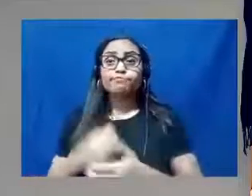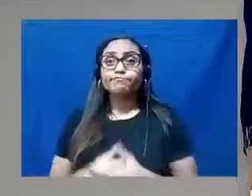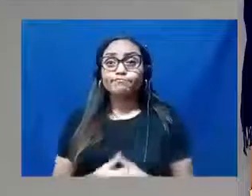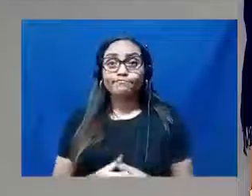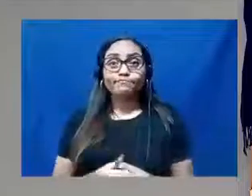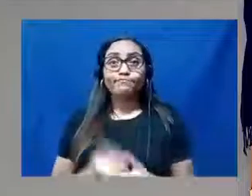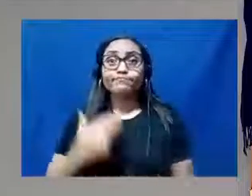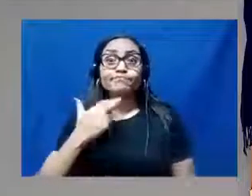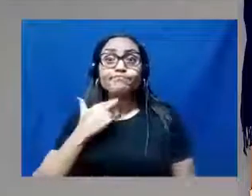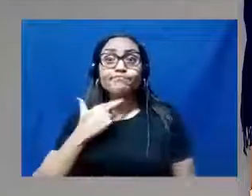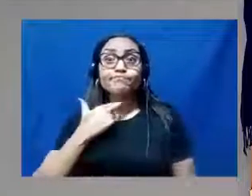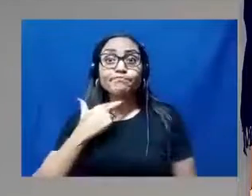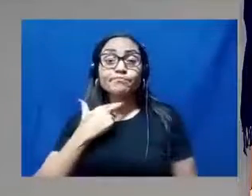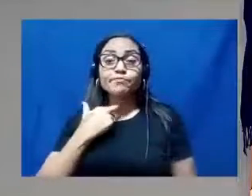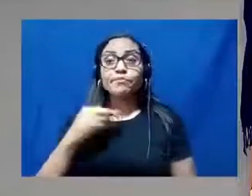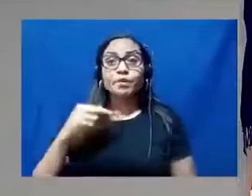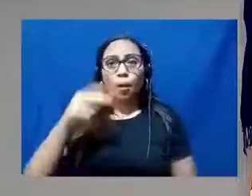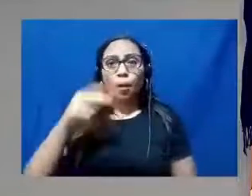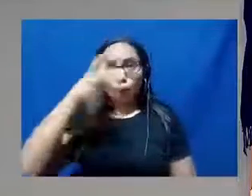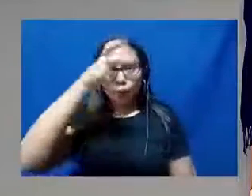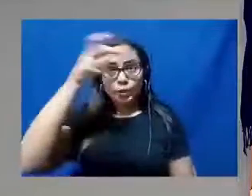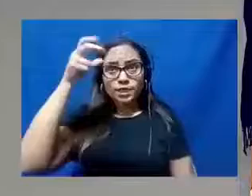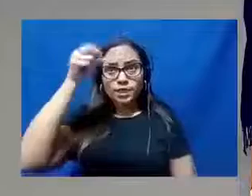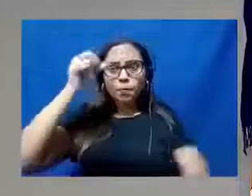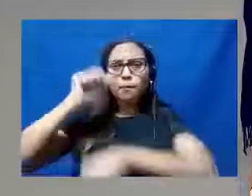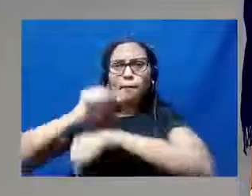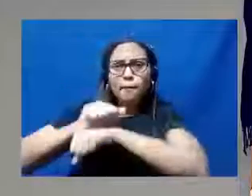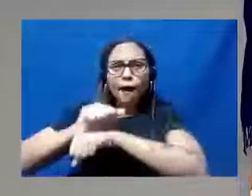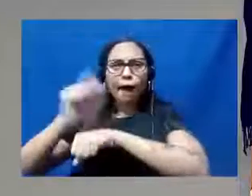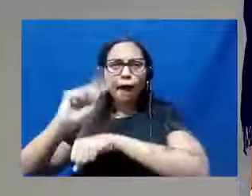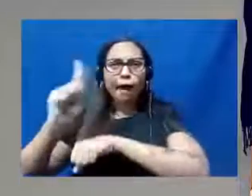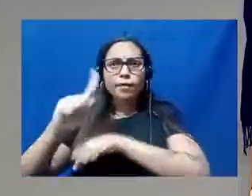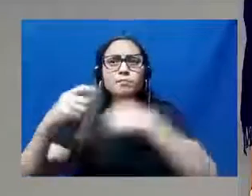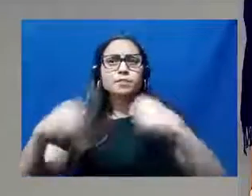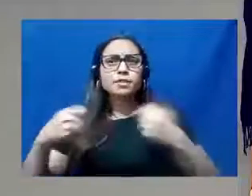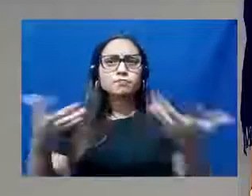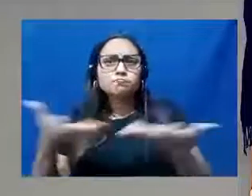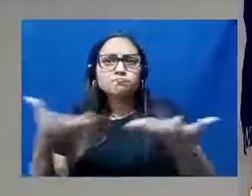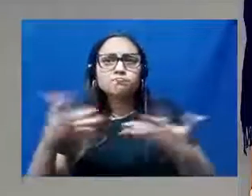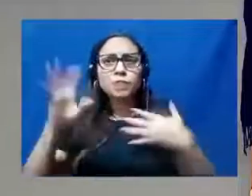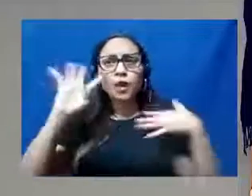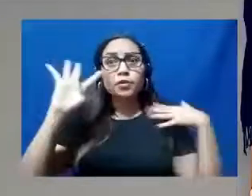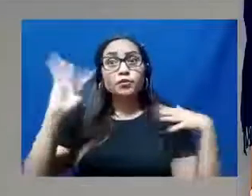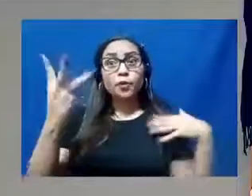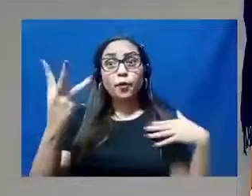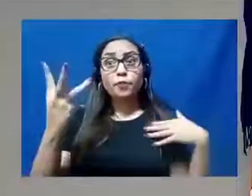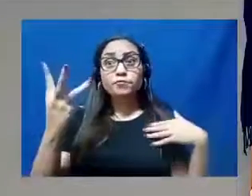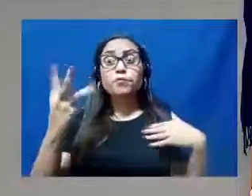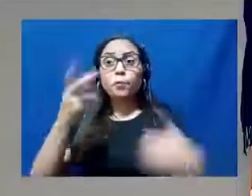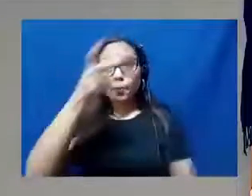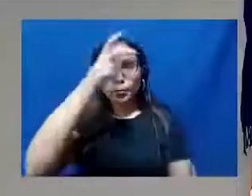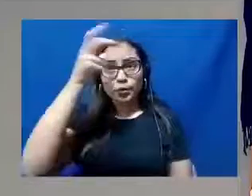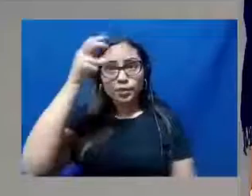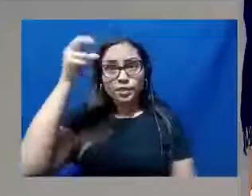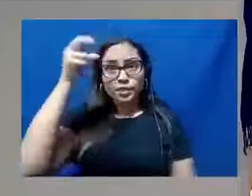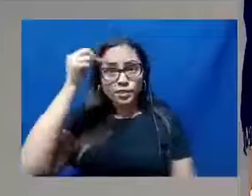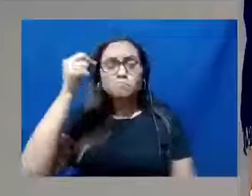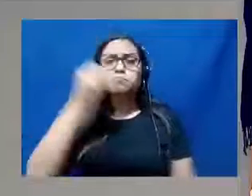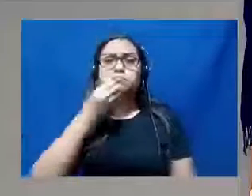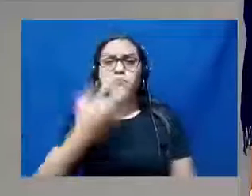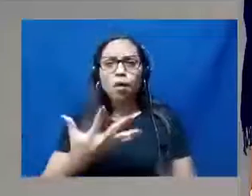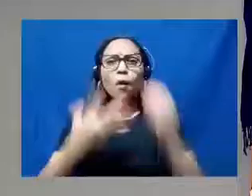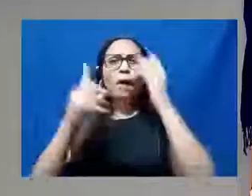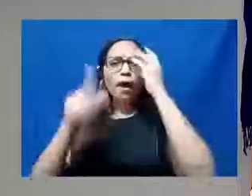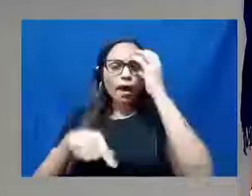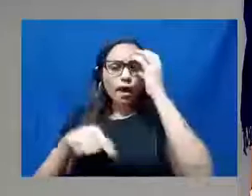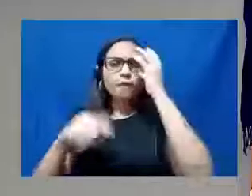nós não podemos deixar o município parado, nós temos que dar agilidade para que as coisas fluam. Um município atrativo é um município que traz retorno financeiro,